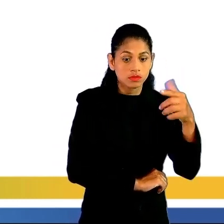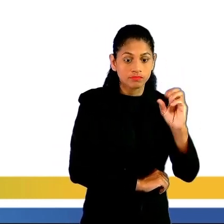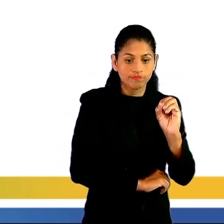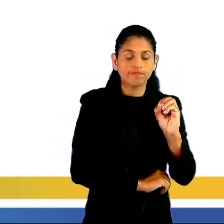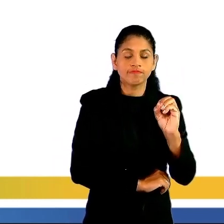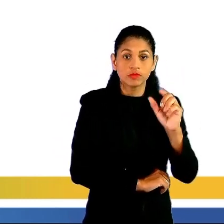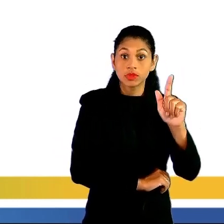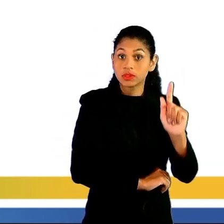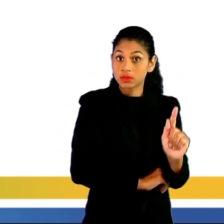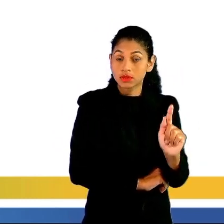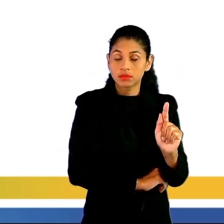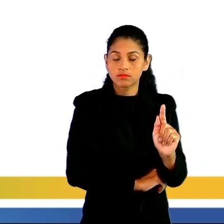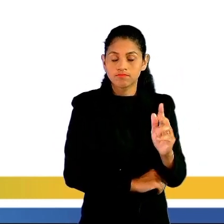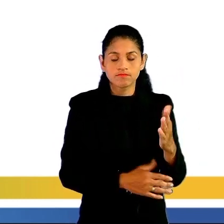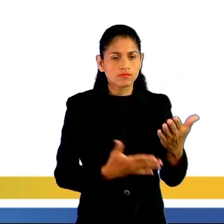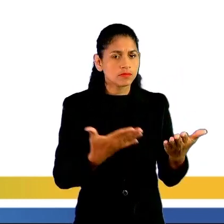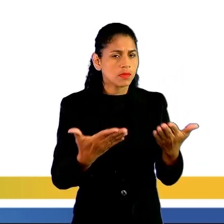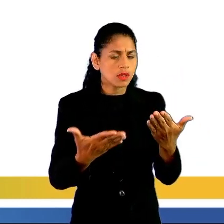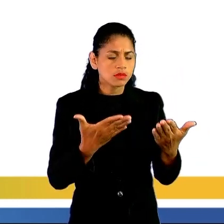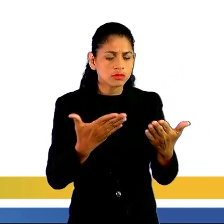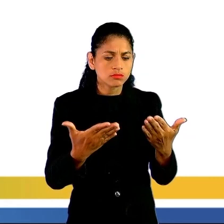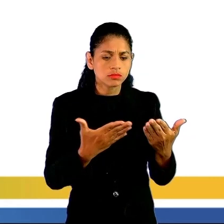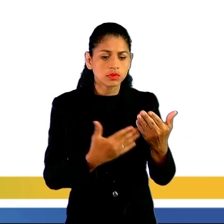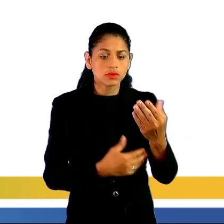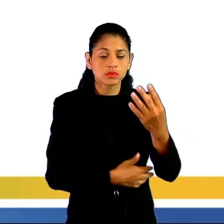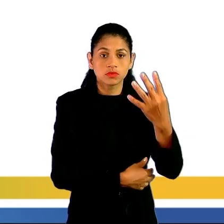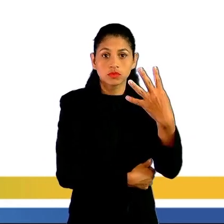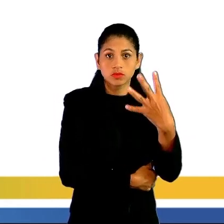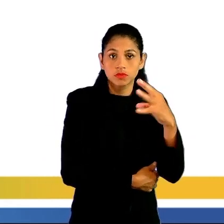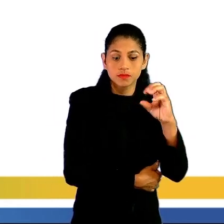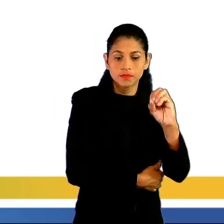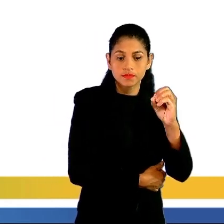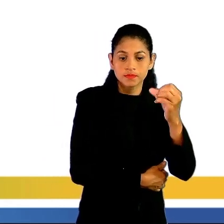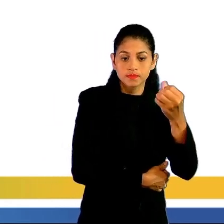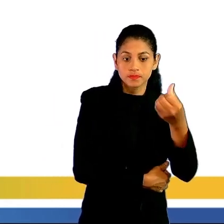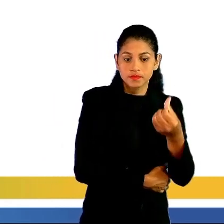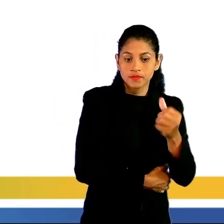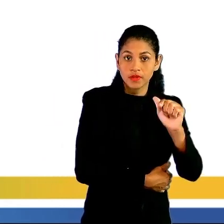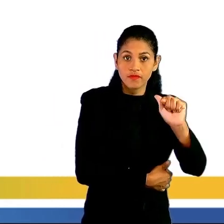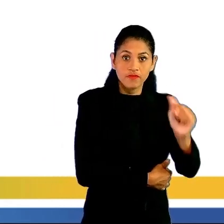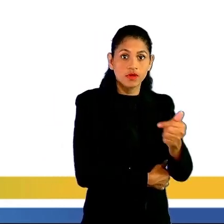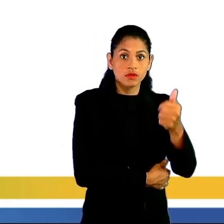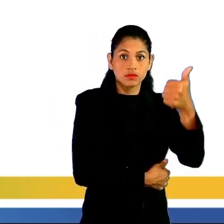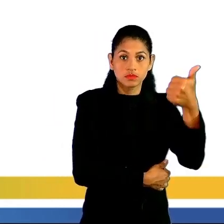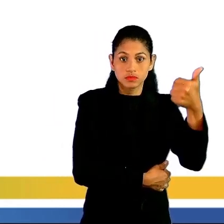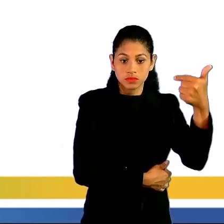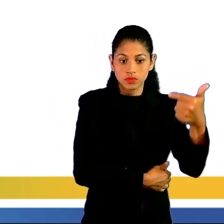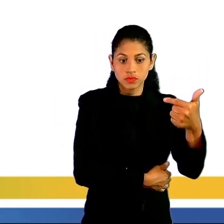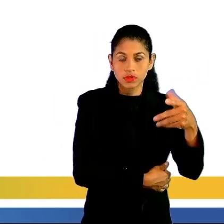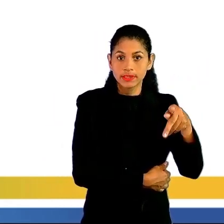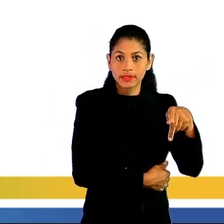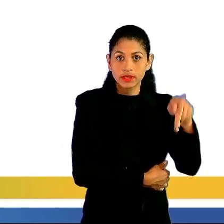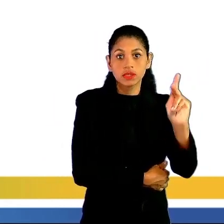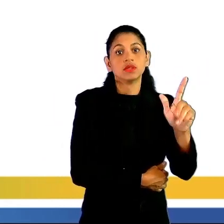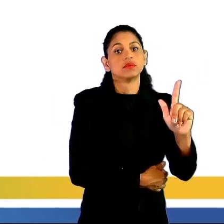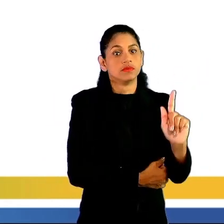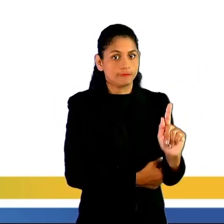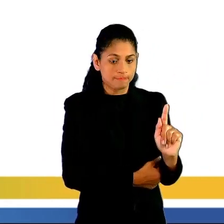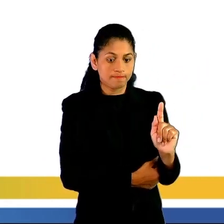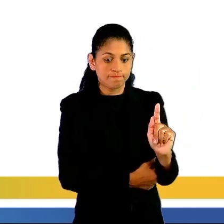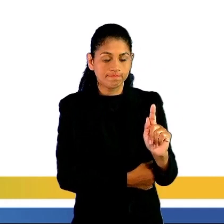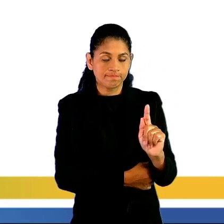,12 quilos. Portanto, a alternativa correta vai ser a alternativa D.